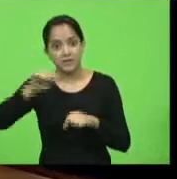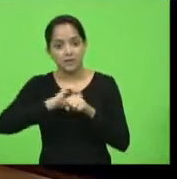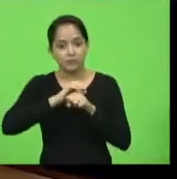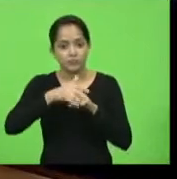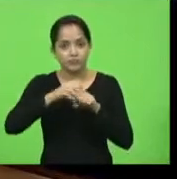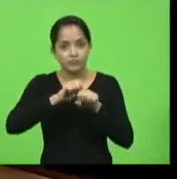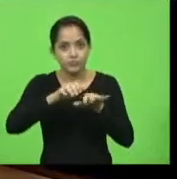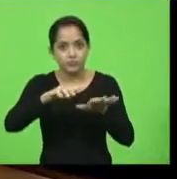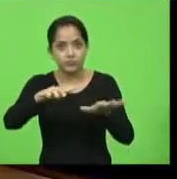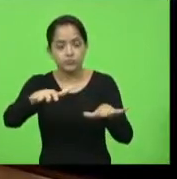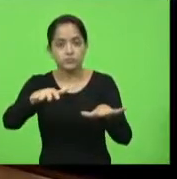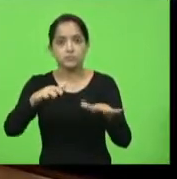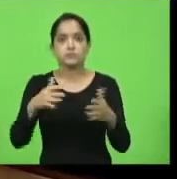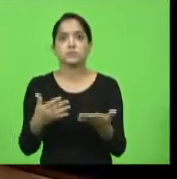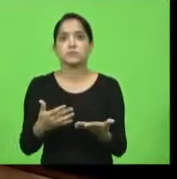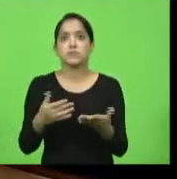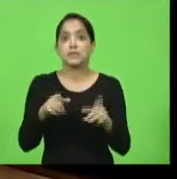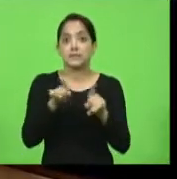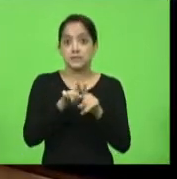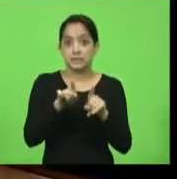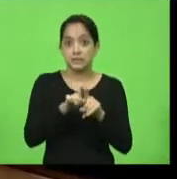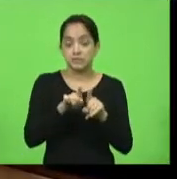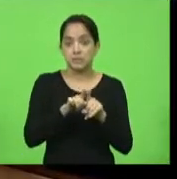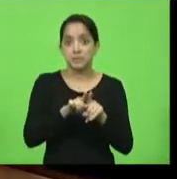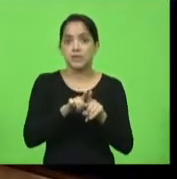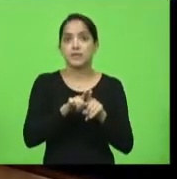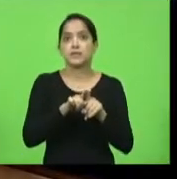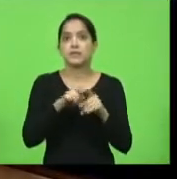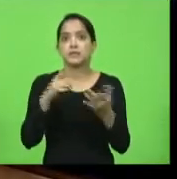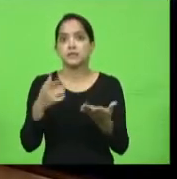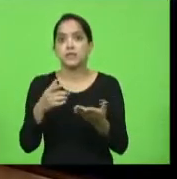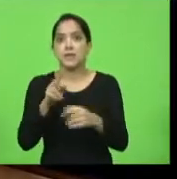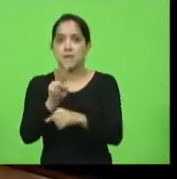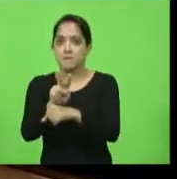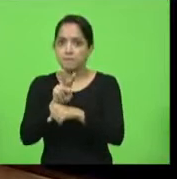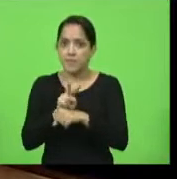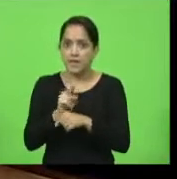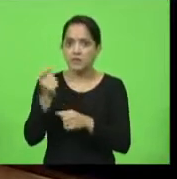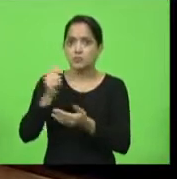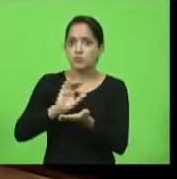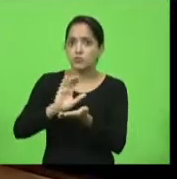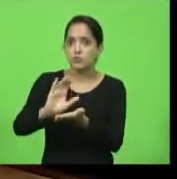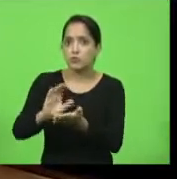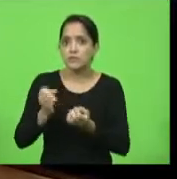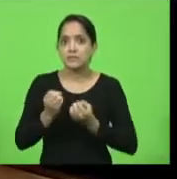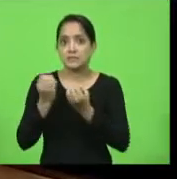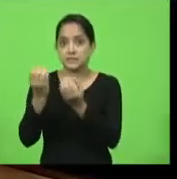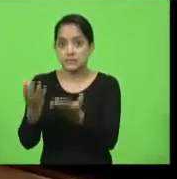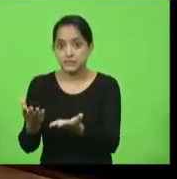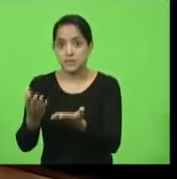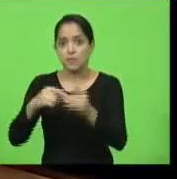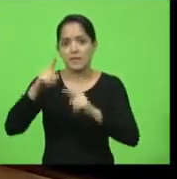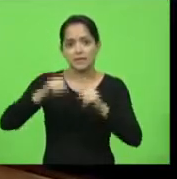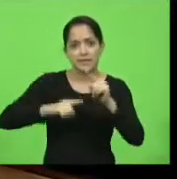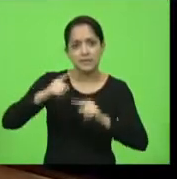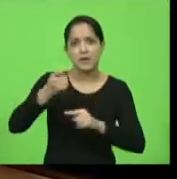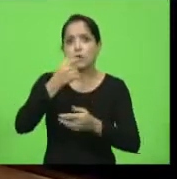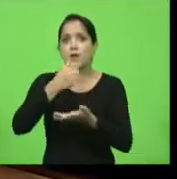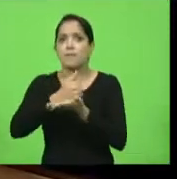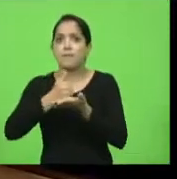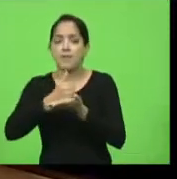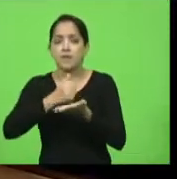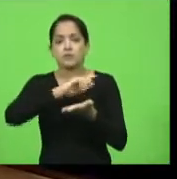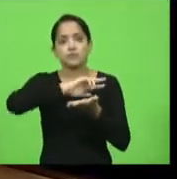dessa crise. A transferência também por empréstimo ou doação de material, medicamentos e equipamentos